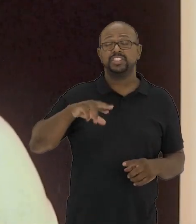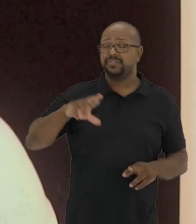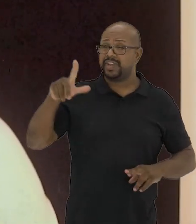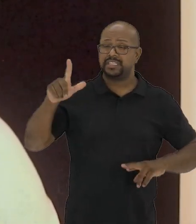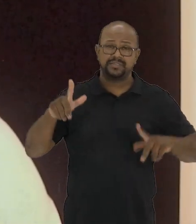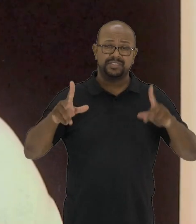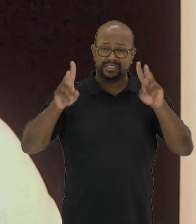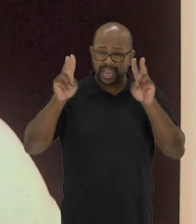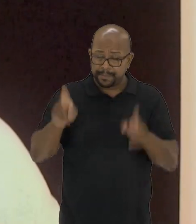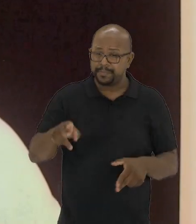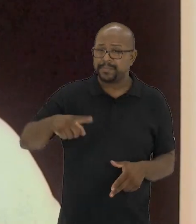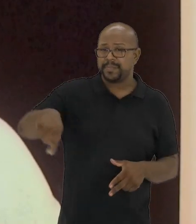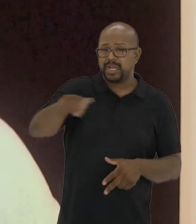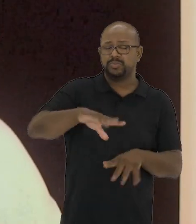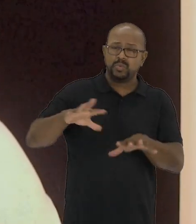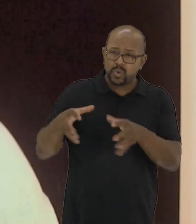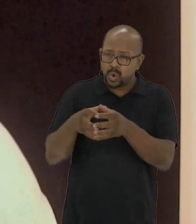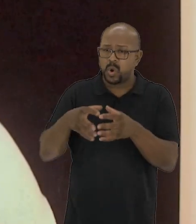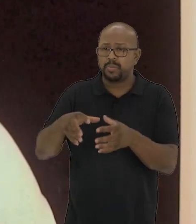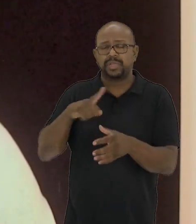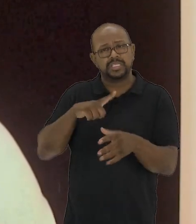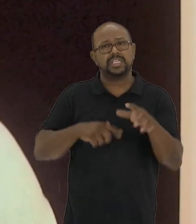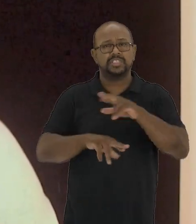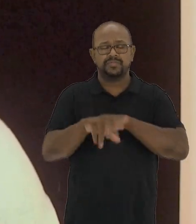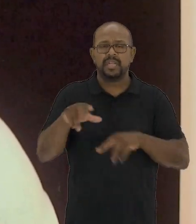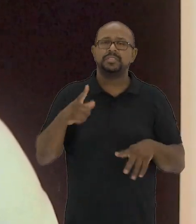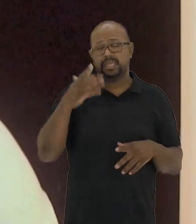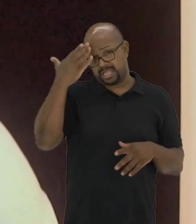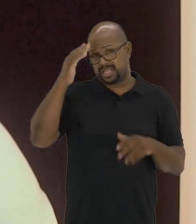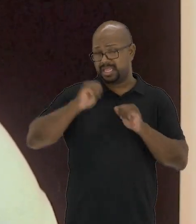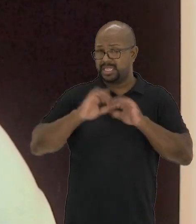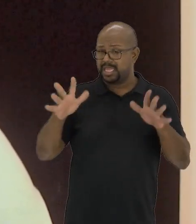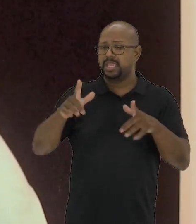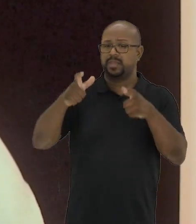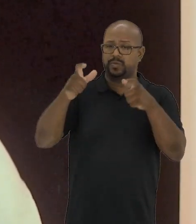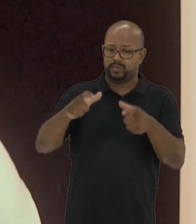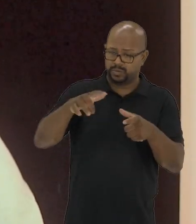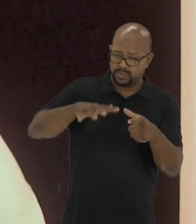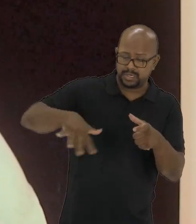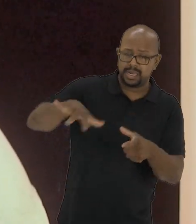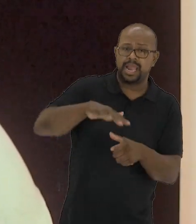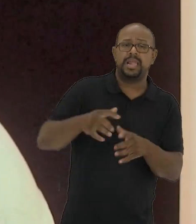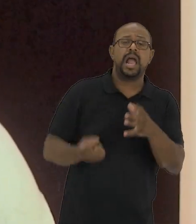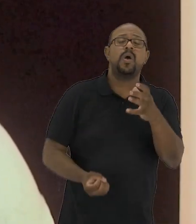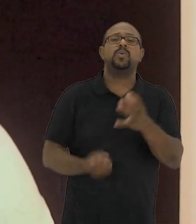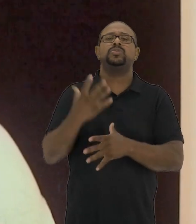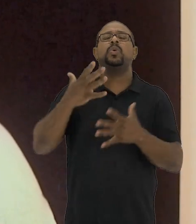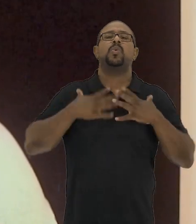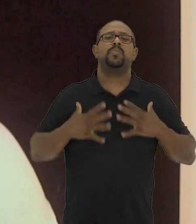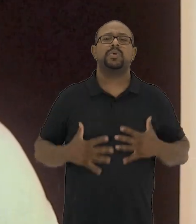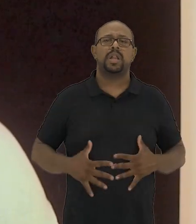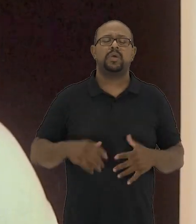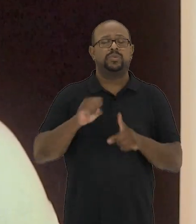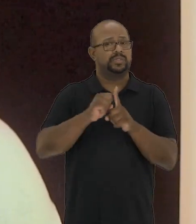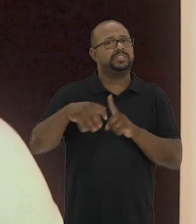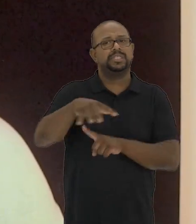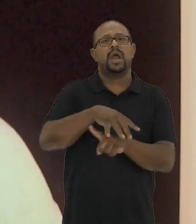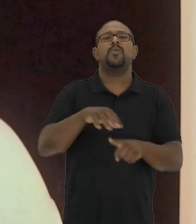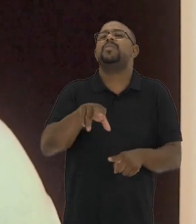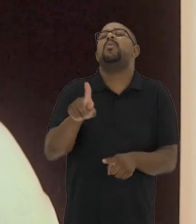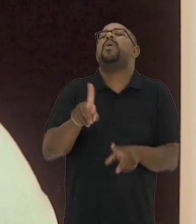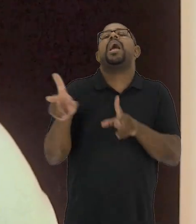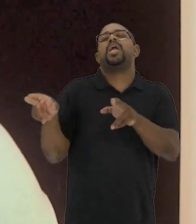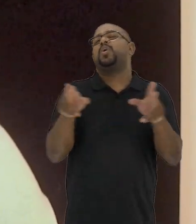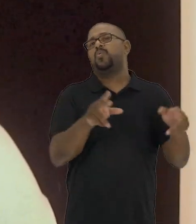Pensar que há diferença também na própria diferença é entendermos que o lugar e a construção corporal